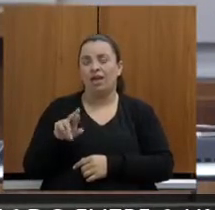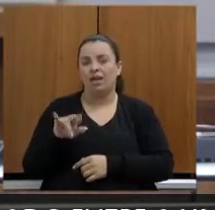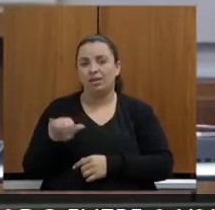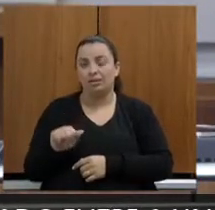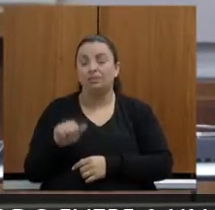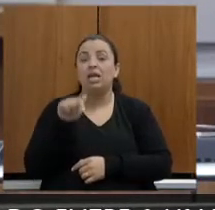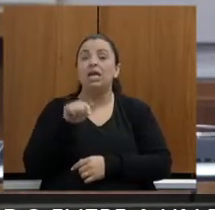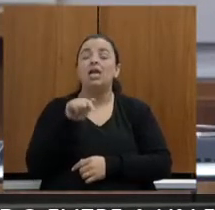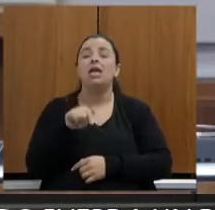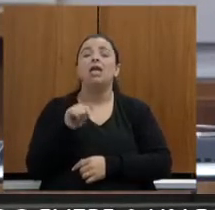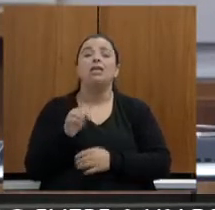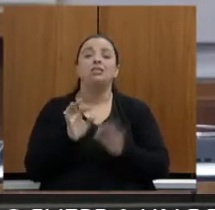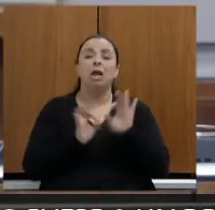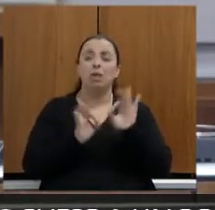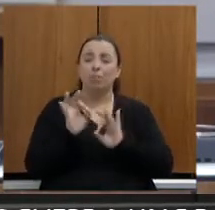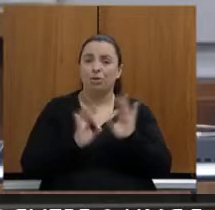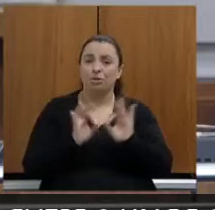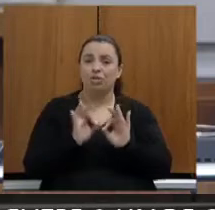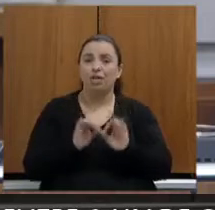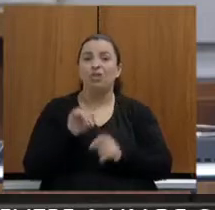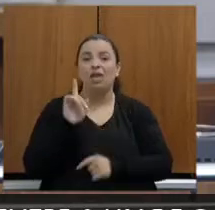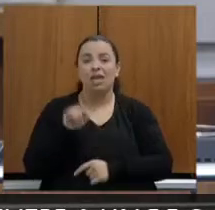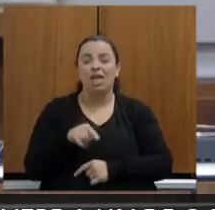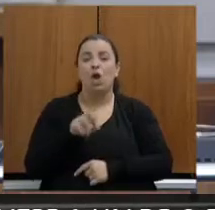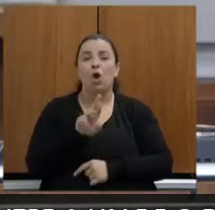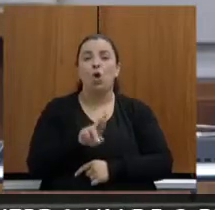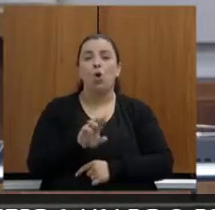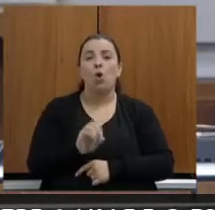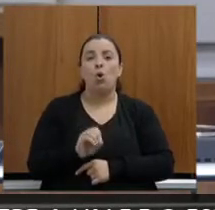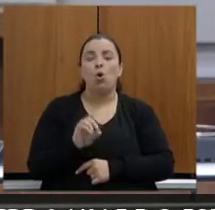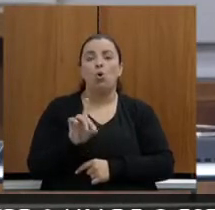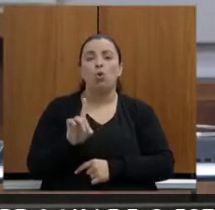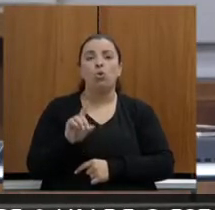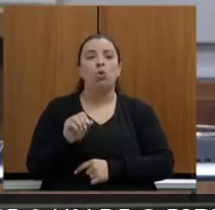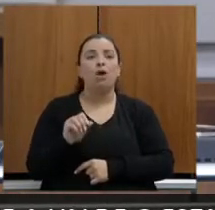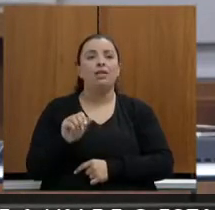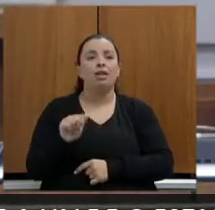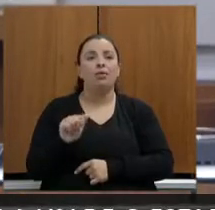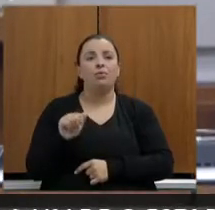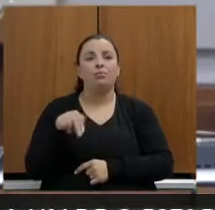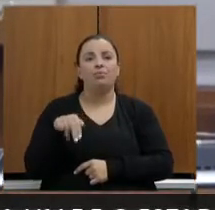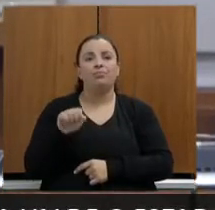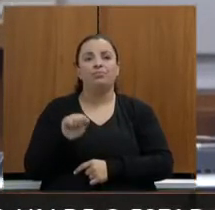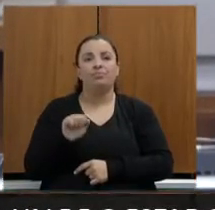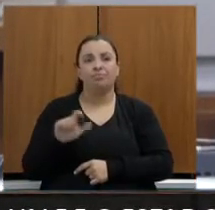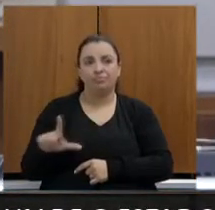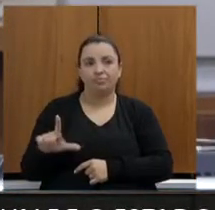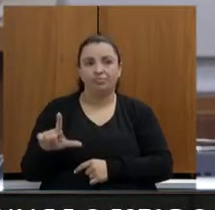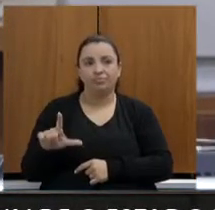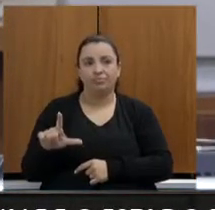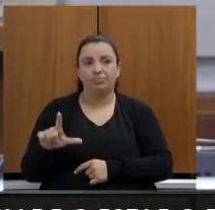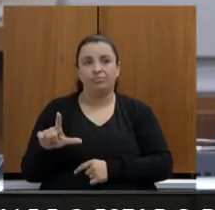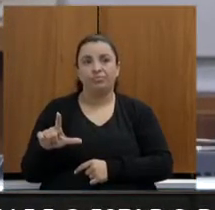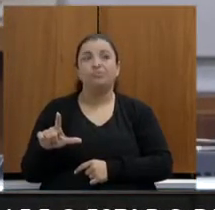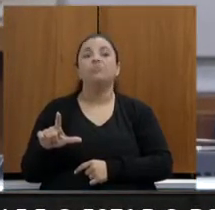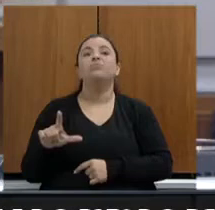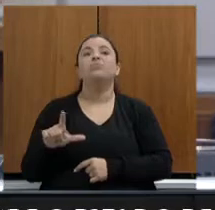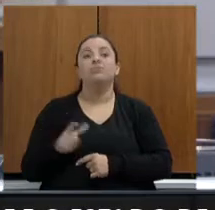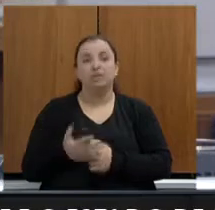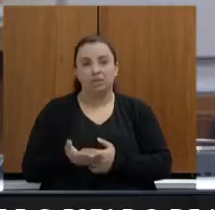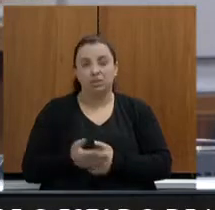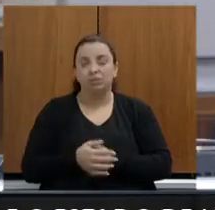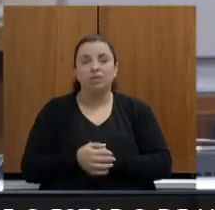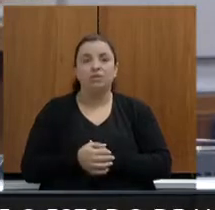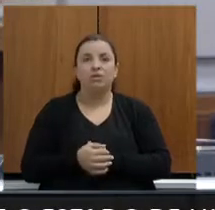tão desejado, é o Rodoanel de Belo Horizonte. É um projeto, lembrando que não é dessa